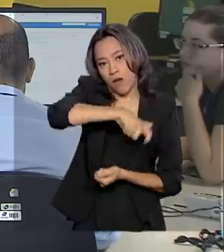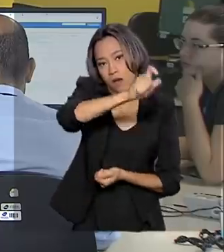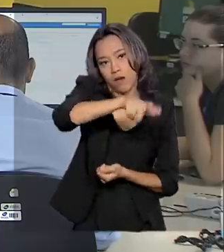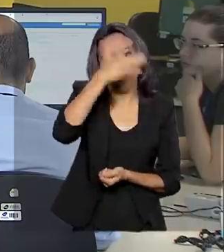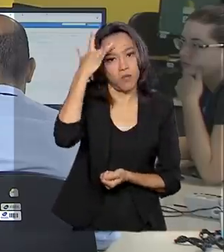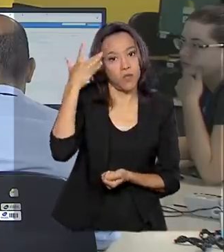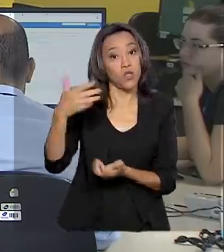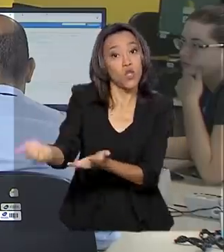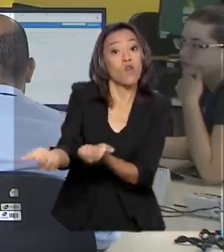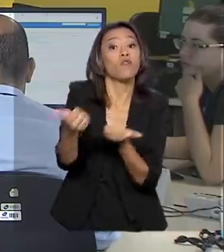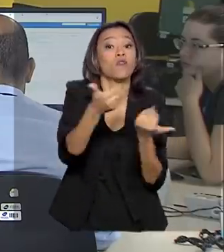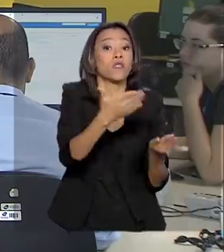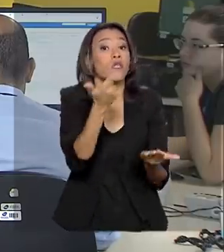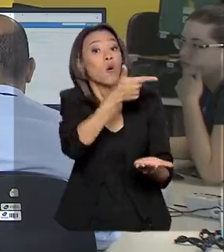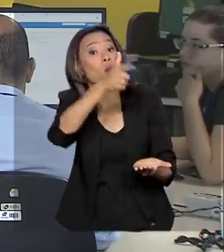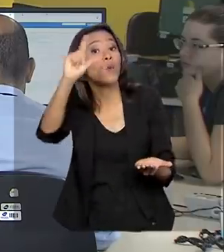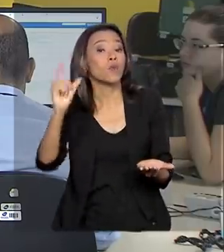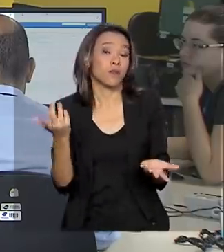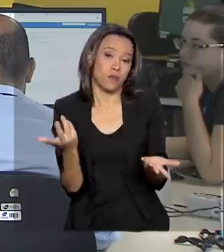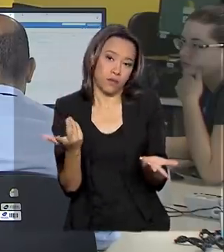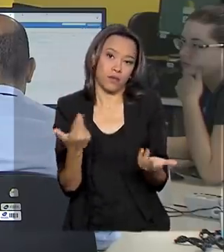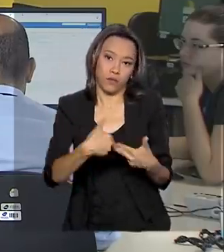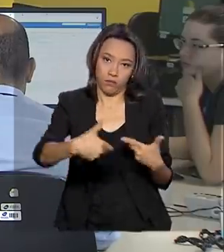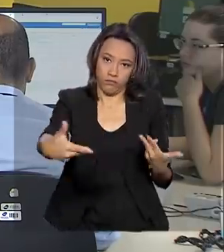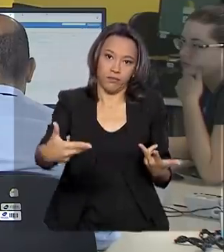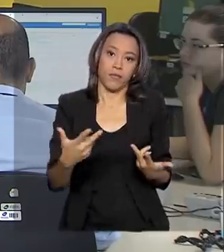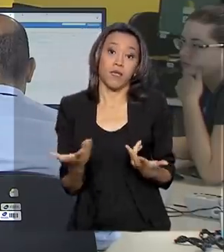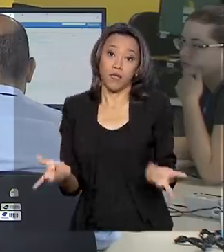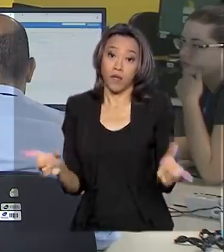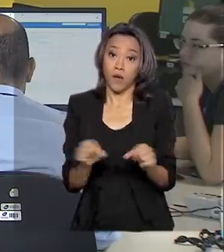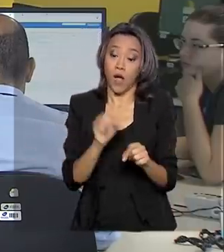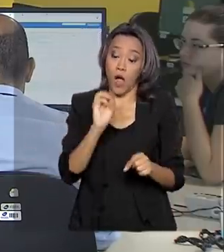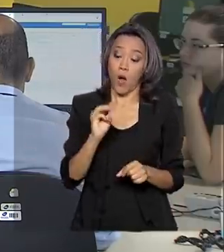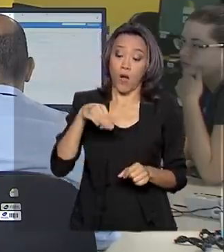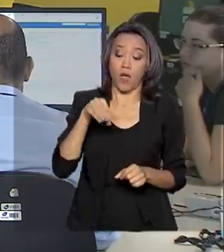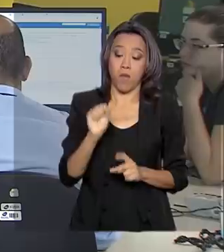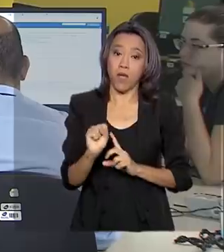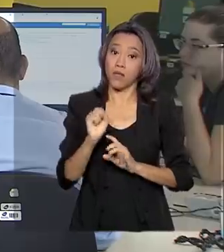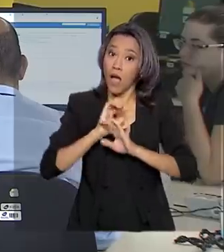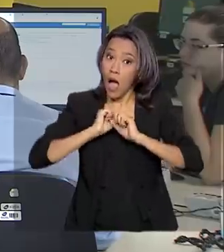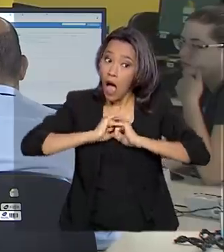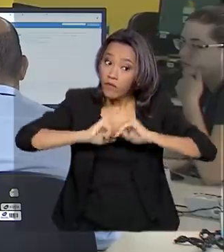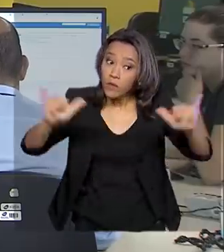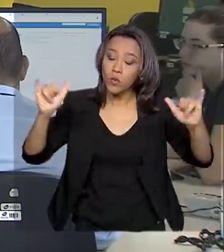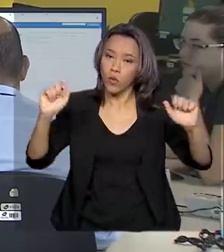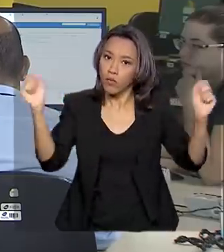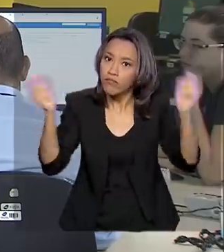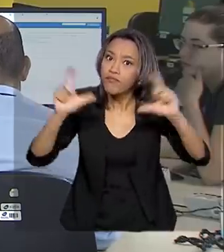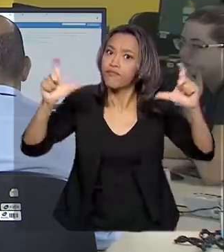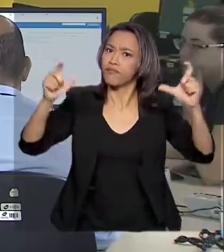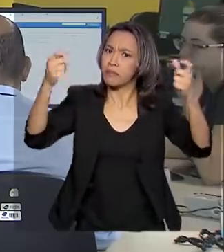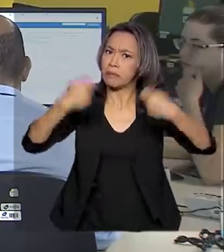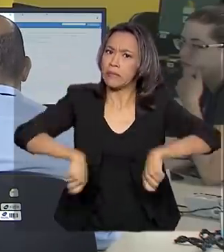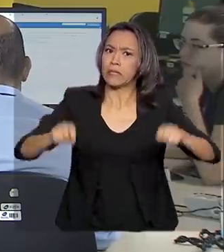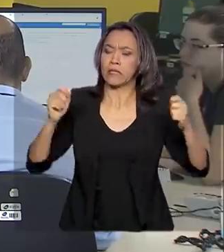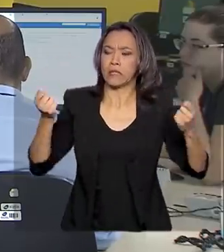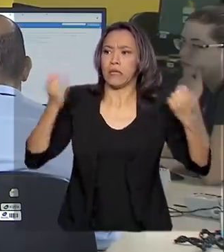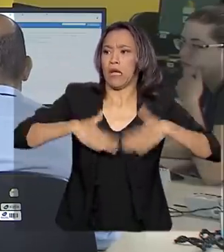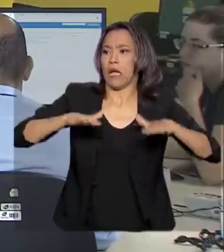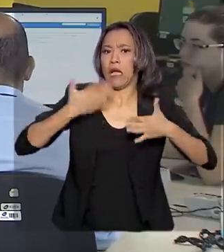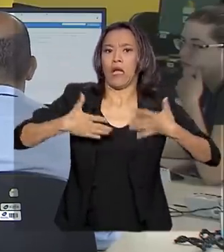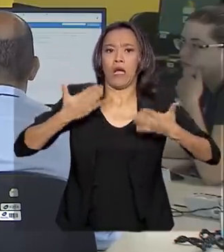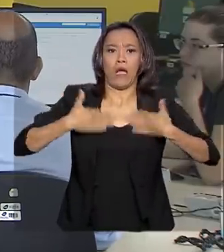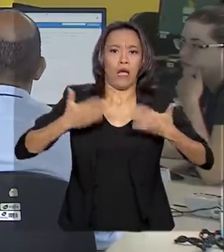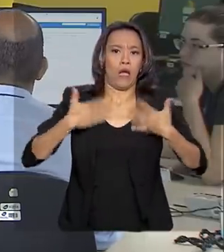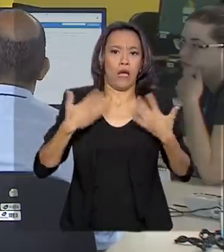oferecer as alternativas. A Organização Mundial da Saúde alertou a população para que não se alarme com a chegada do novo coronavírus ao